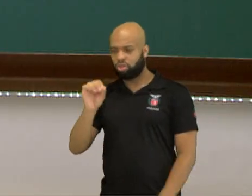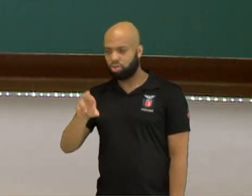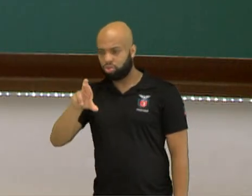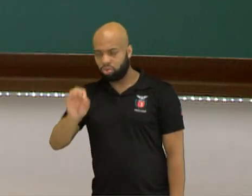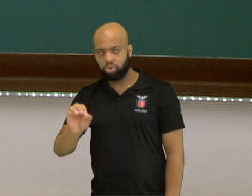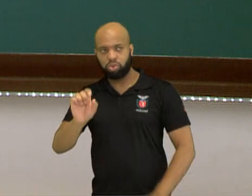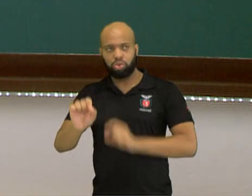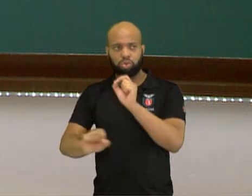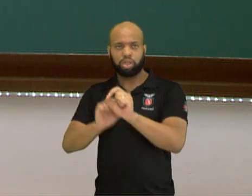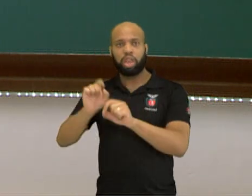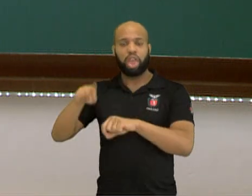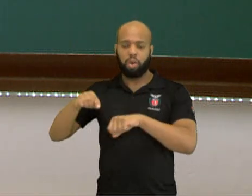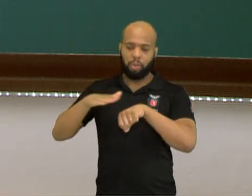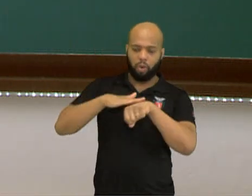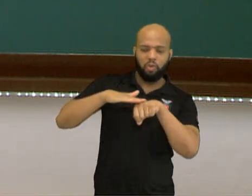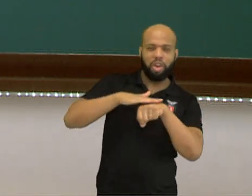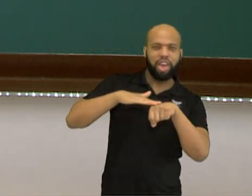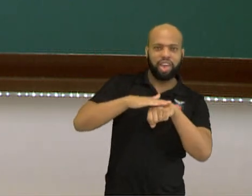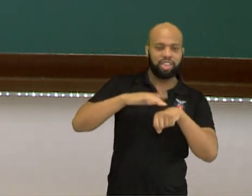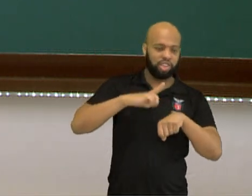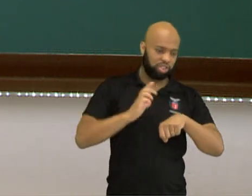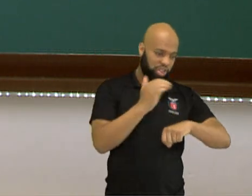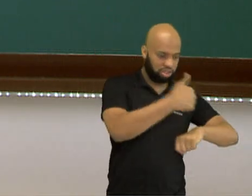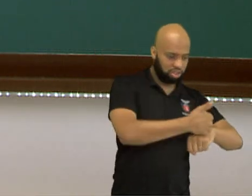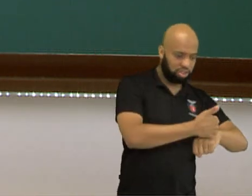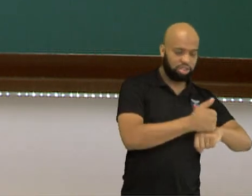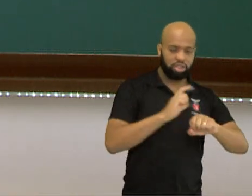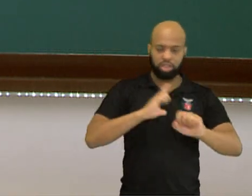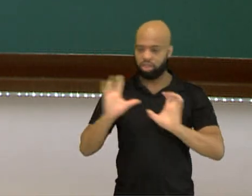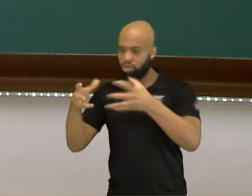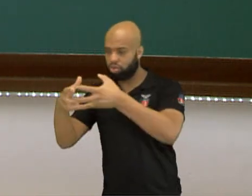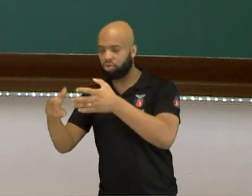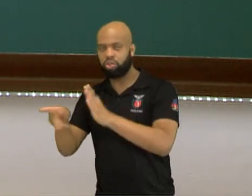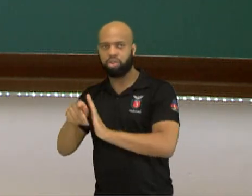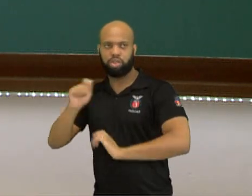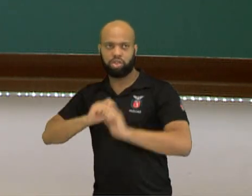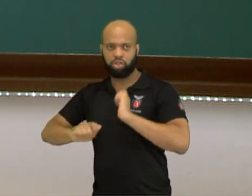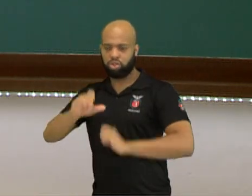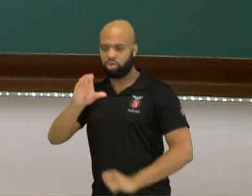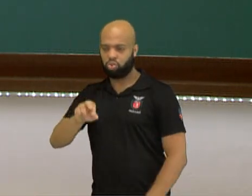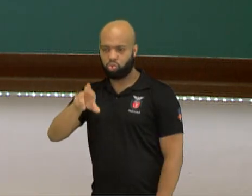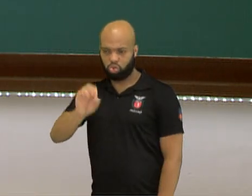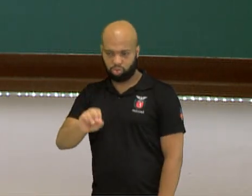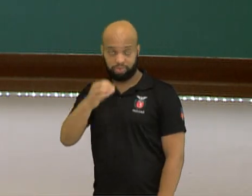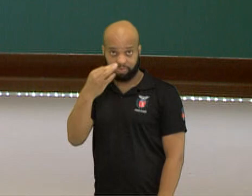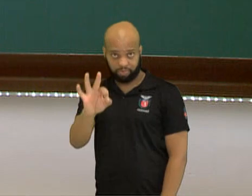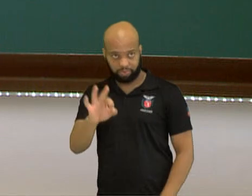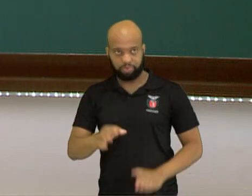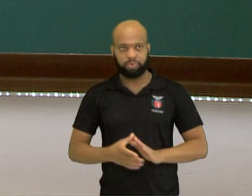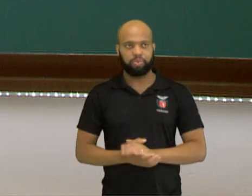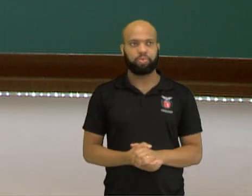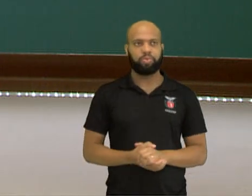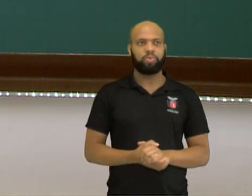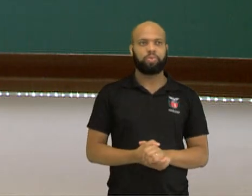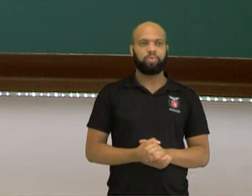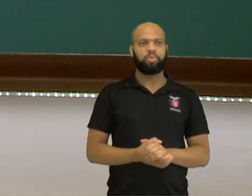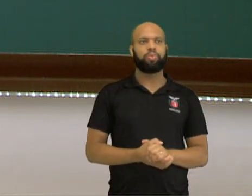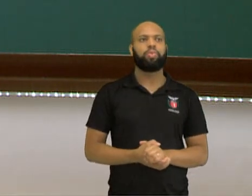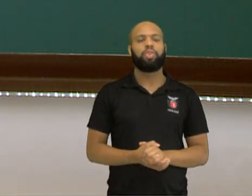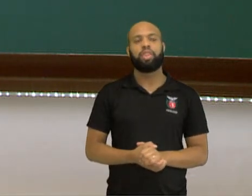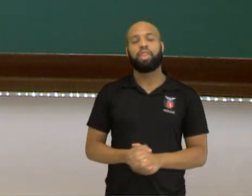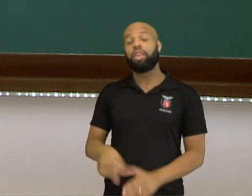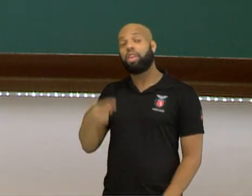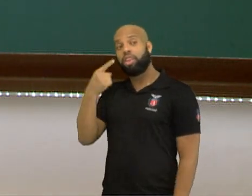era uma conversa entre o corifeu e o coro, tá? Então, o que acontecia ali.